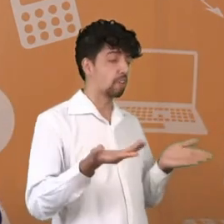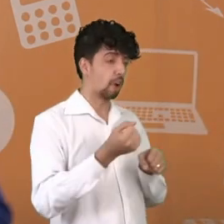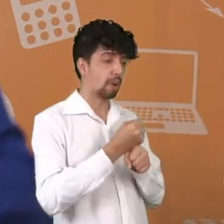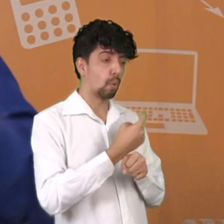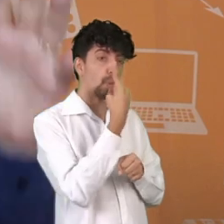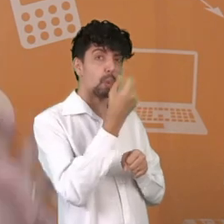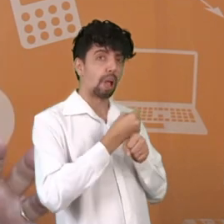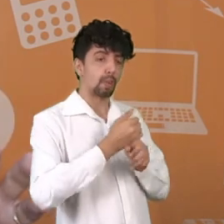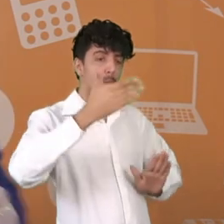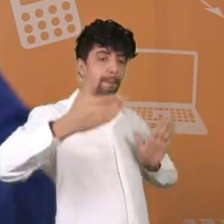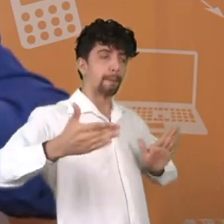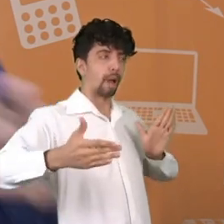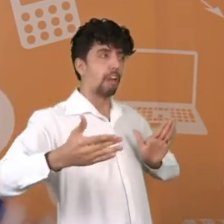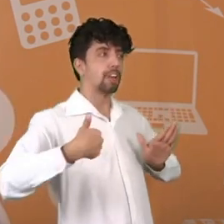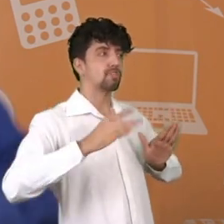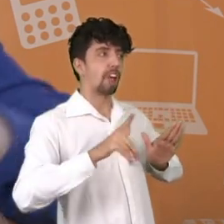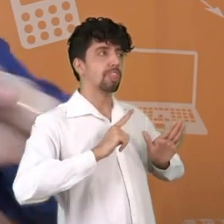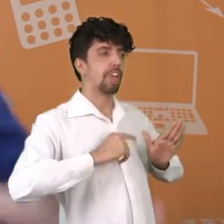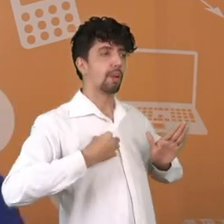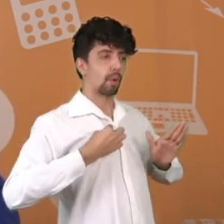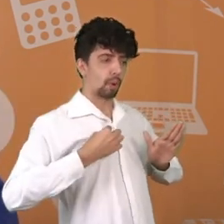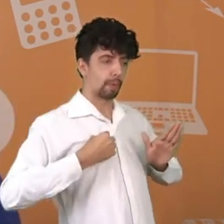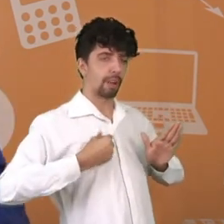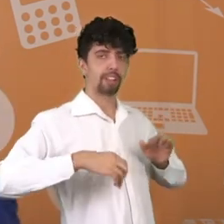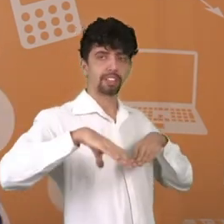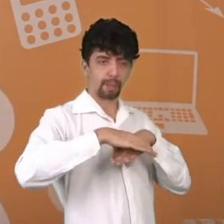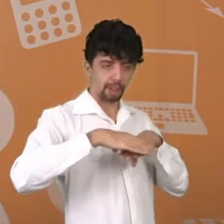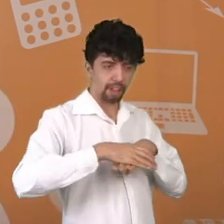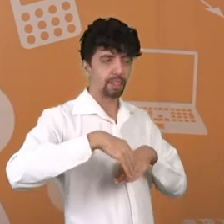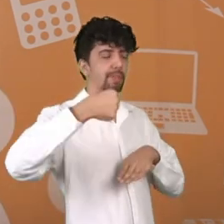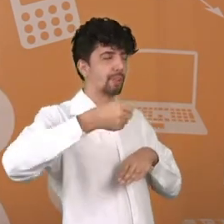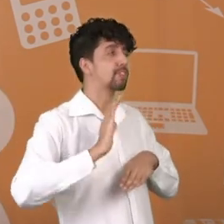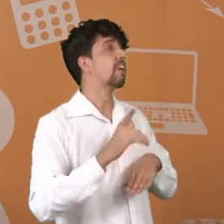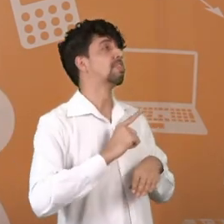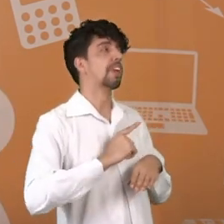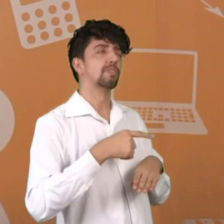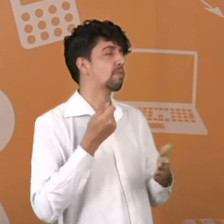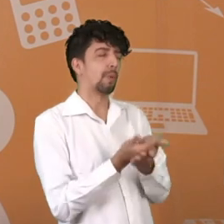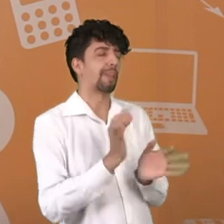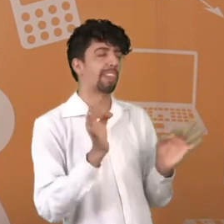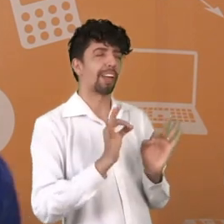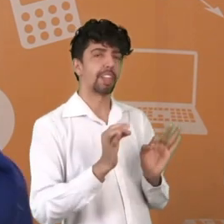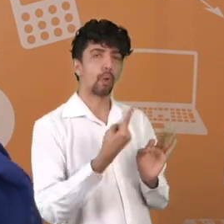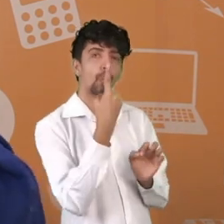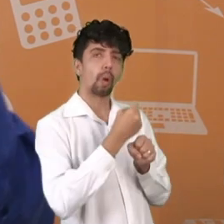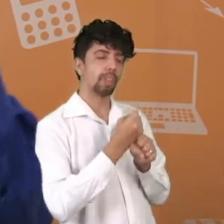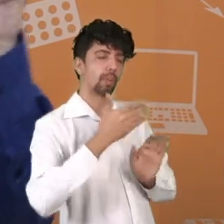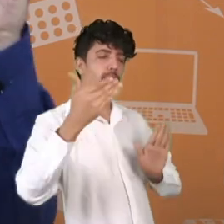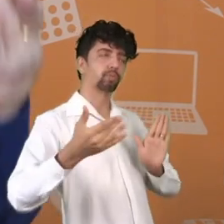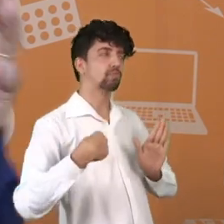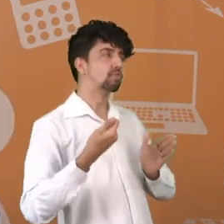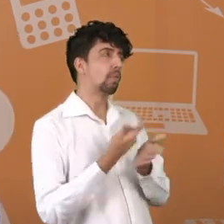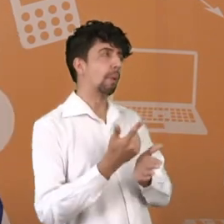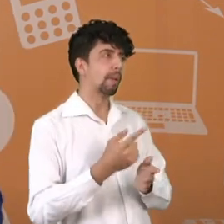comprarei roupas, nem sapatos e nem bolsas. Eu sei, eu sei que tem gente que gosta disso. Eu não estou falando que você